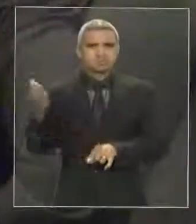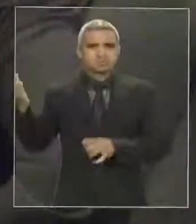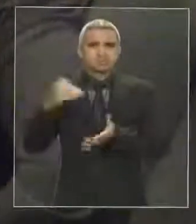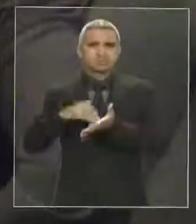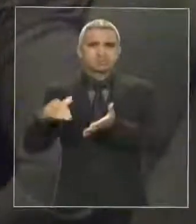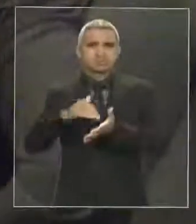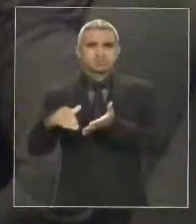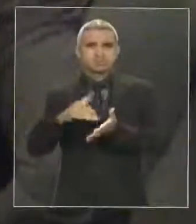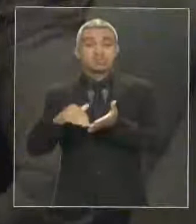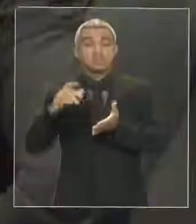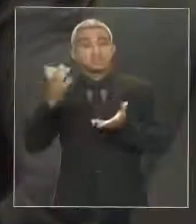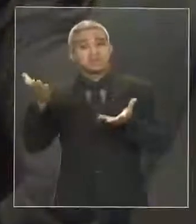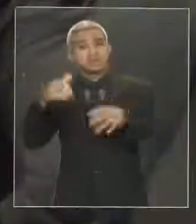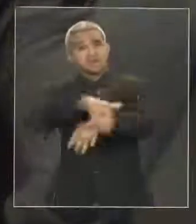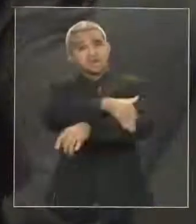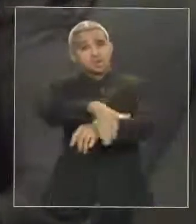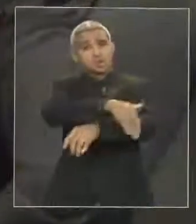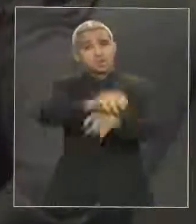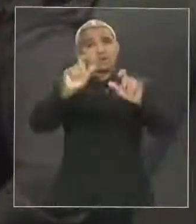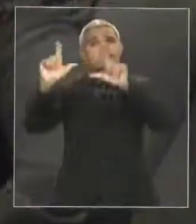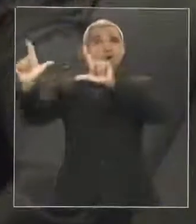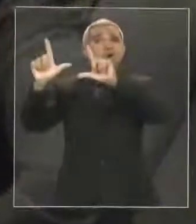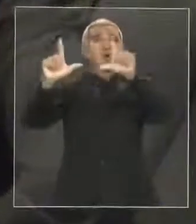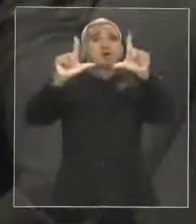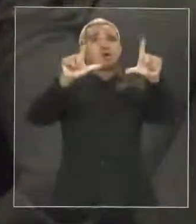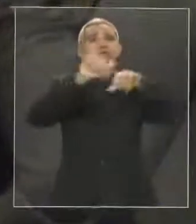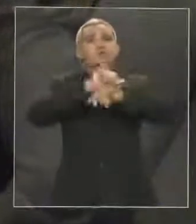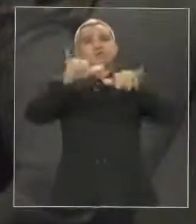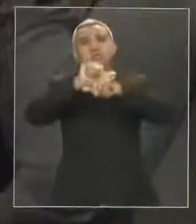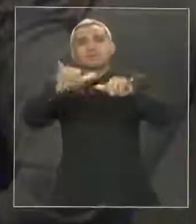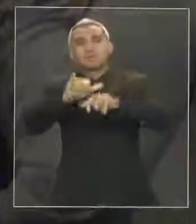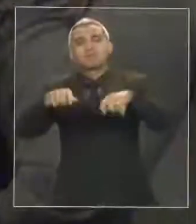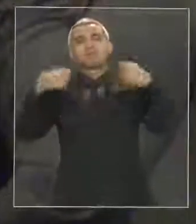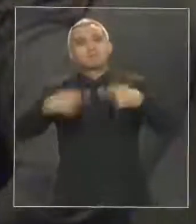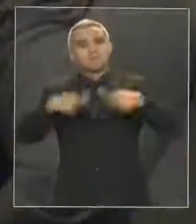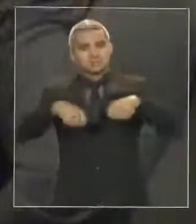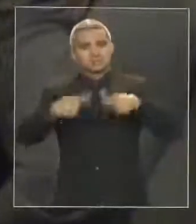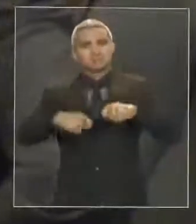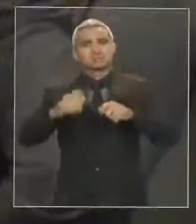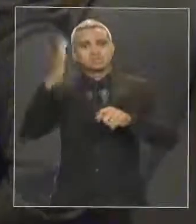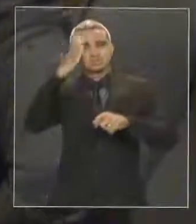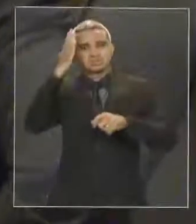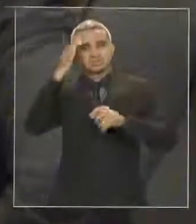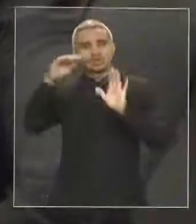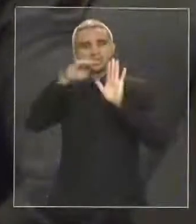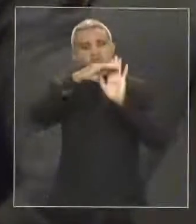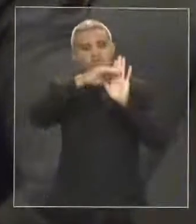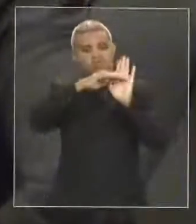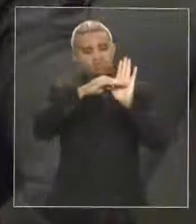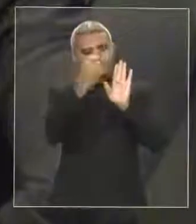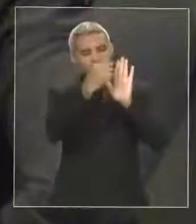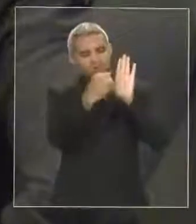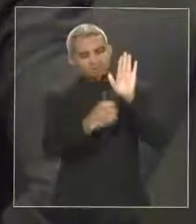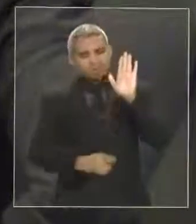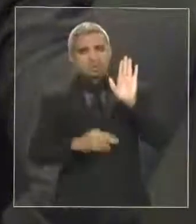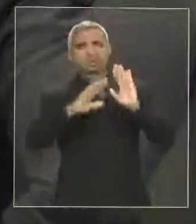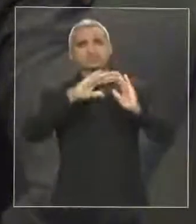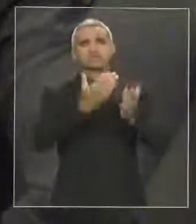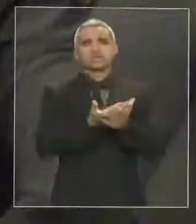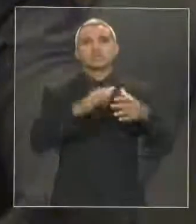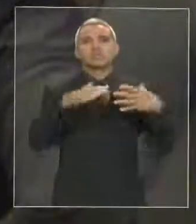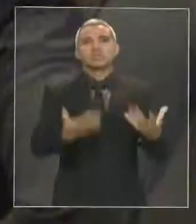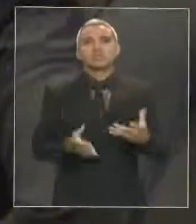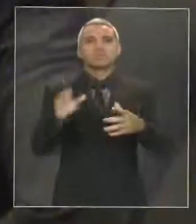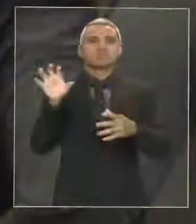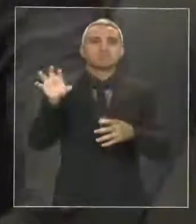se tem a propaganda na rua, tem que ter as escolas. E eu me disponho aí com V. Exª também na Secretaria de Educação, se porventura for negado aqui.